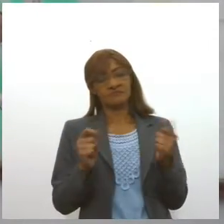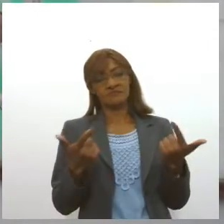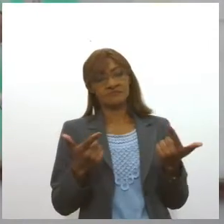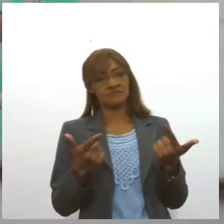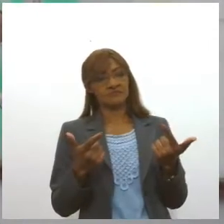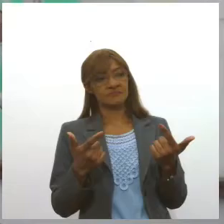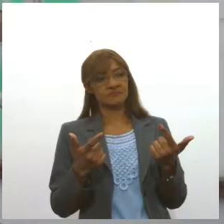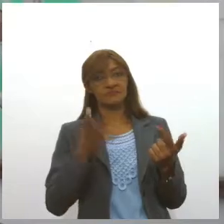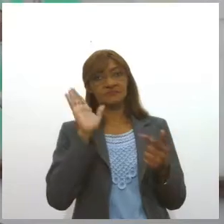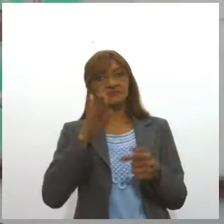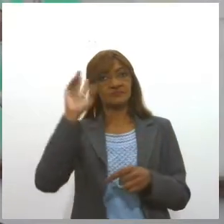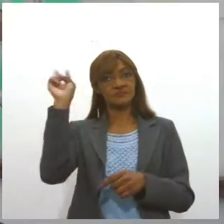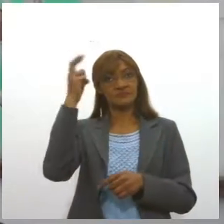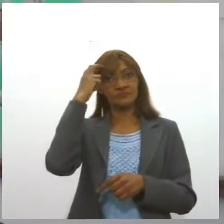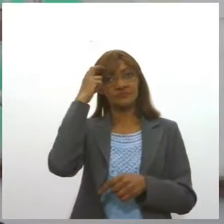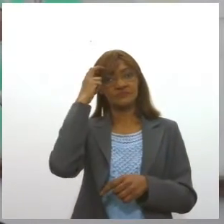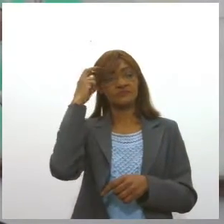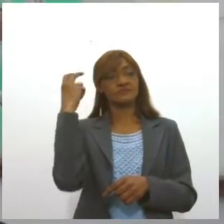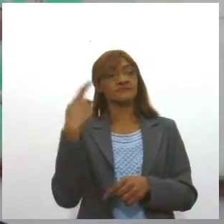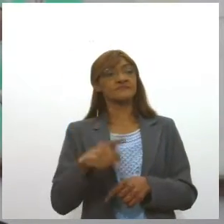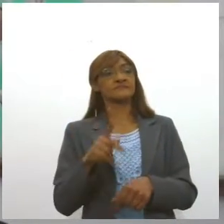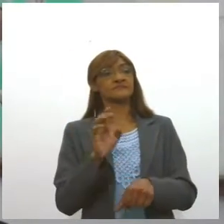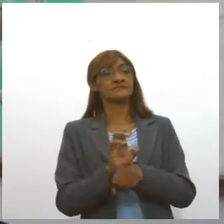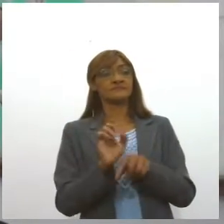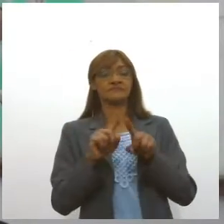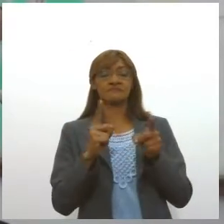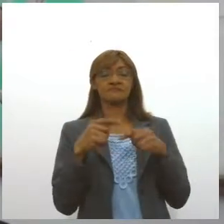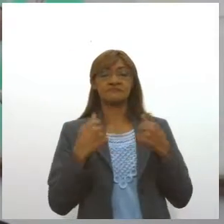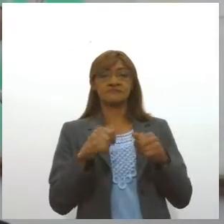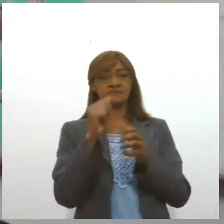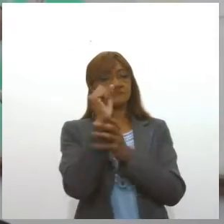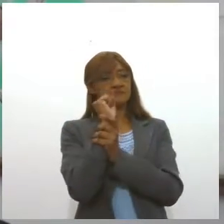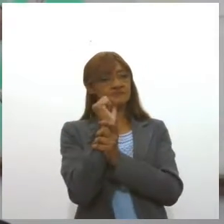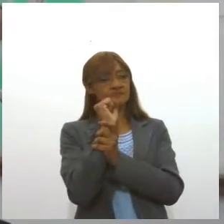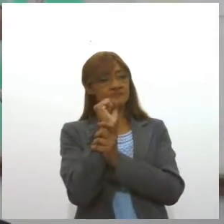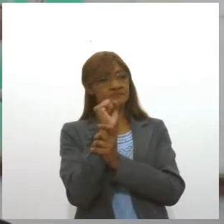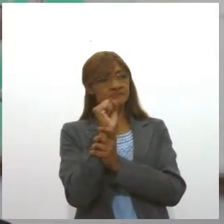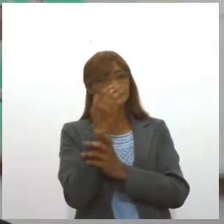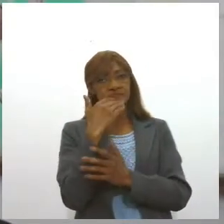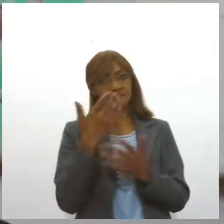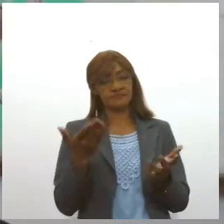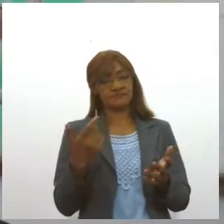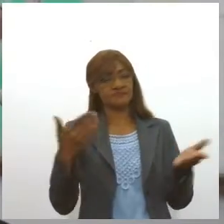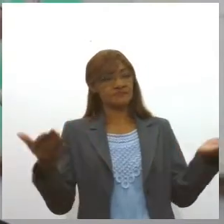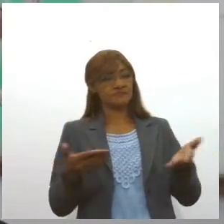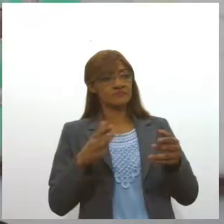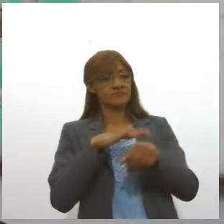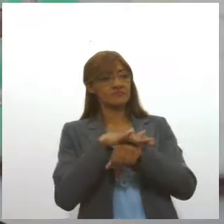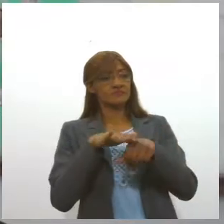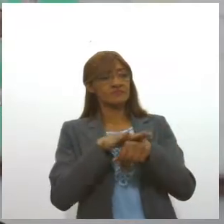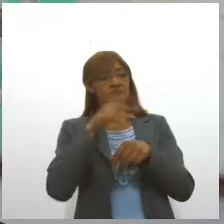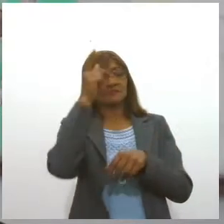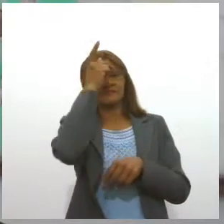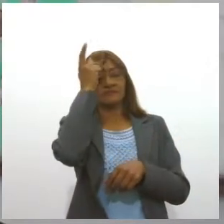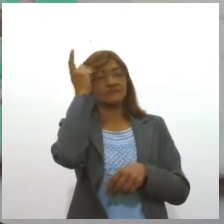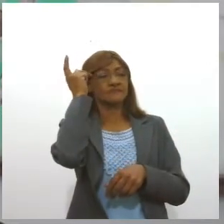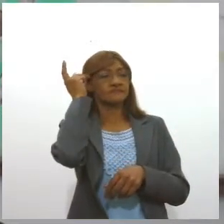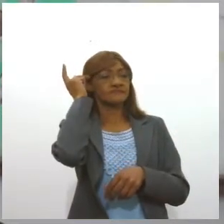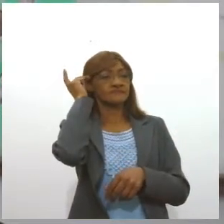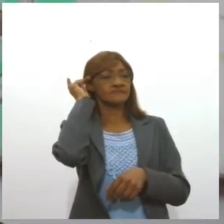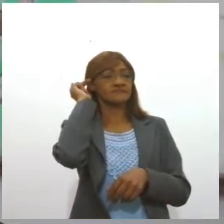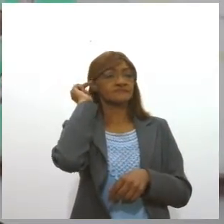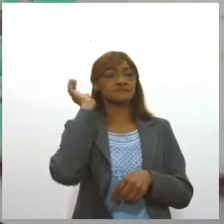tradição aqui no Estado, mas que tem que ter segurança alimentar. E a gente veio conversar com uma pessoa que está entre os